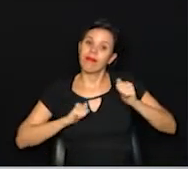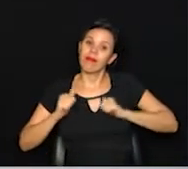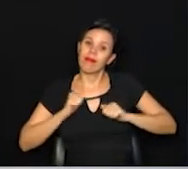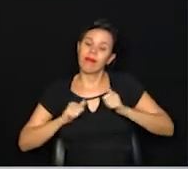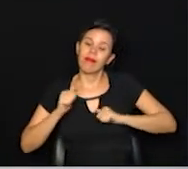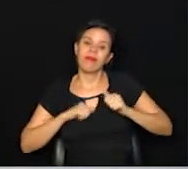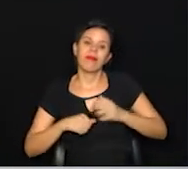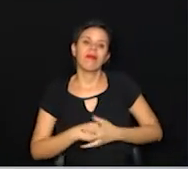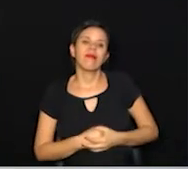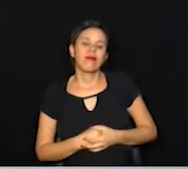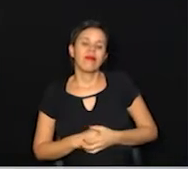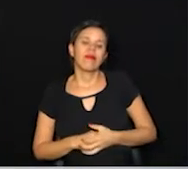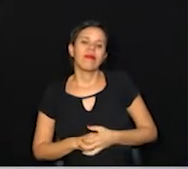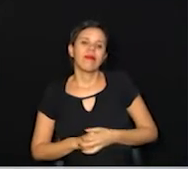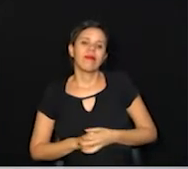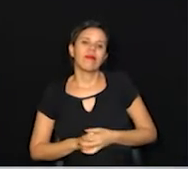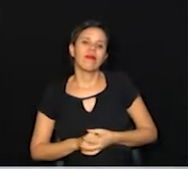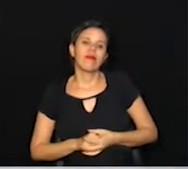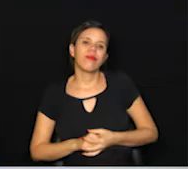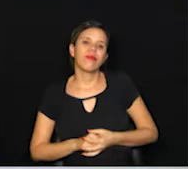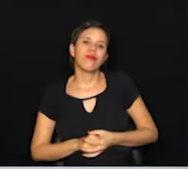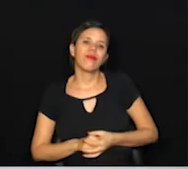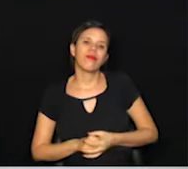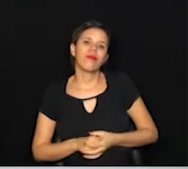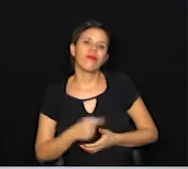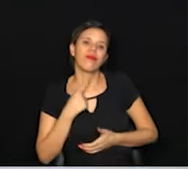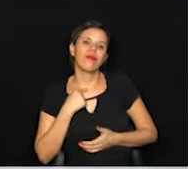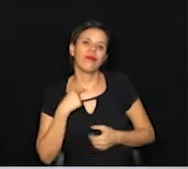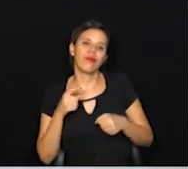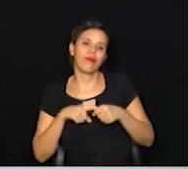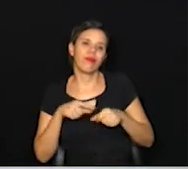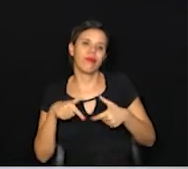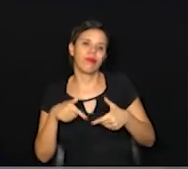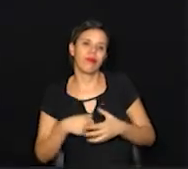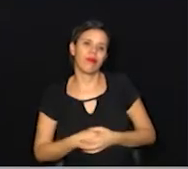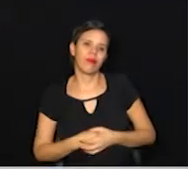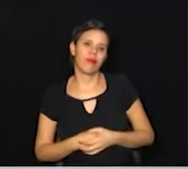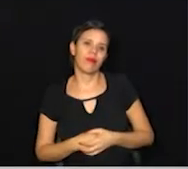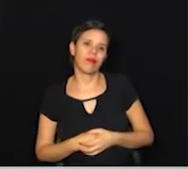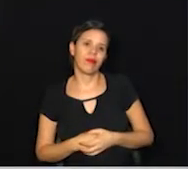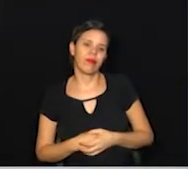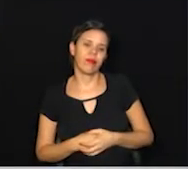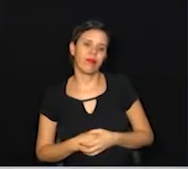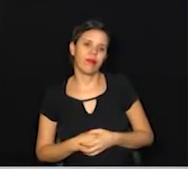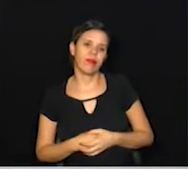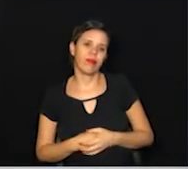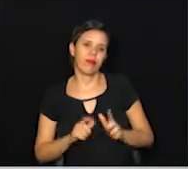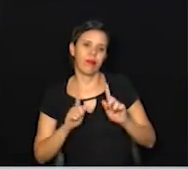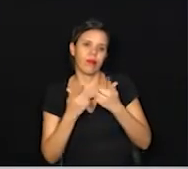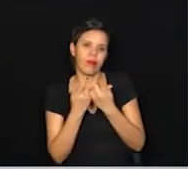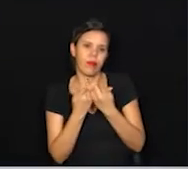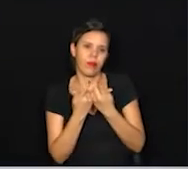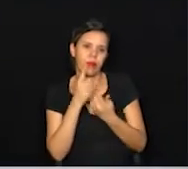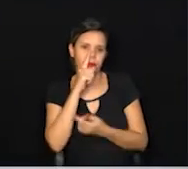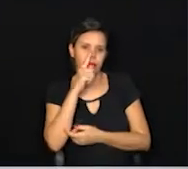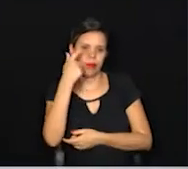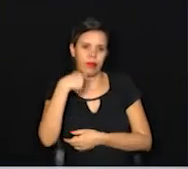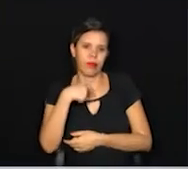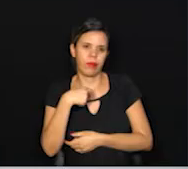e desejo de voltar a trabalhar. Eu sou do grupo de risco,